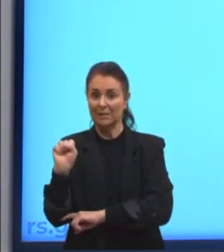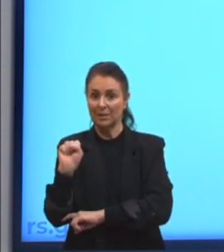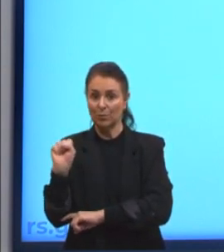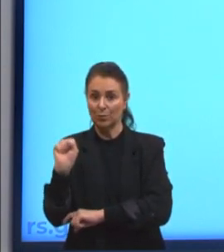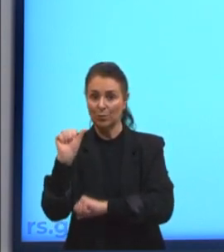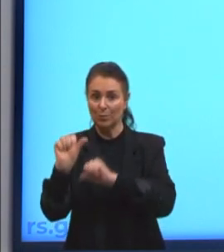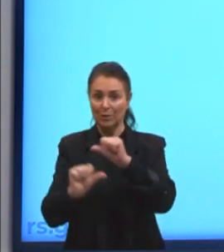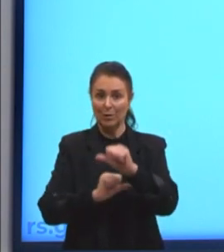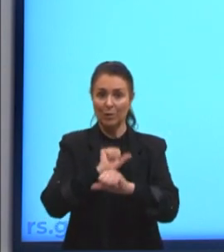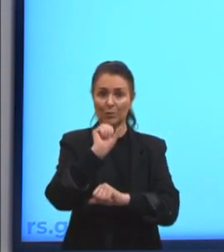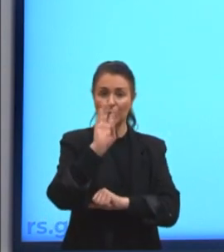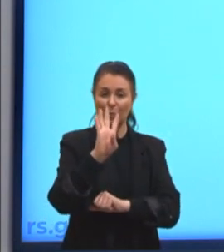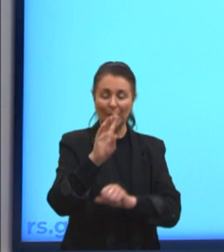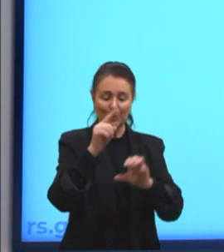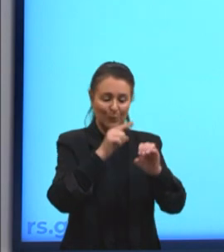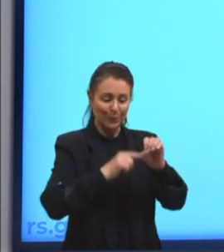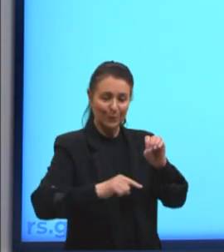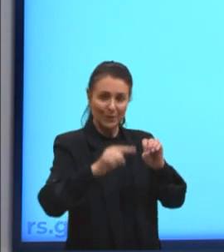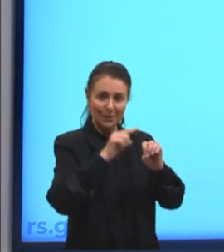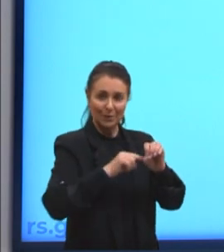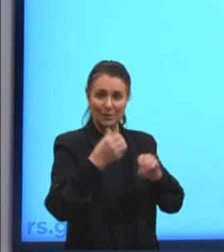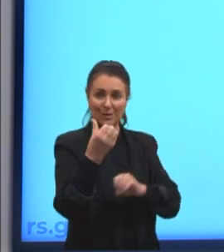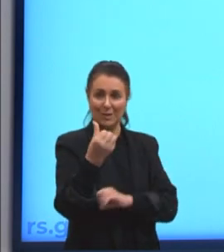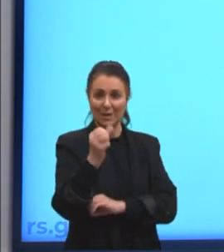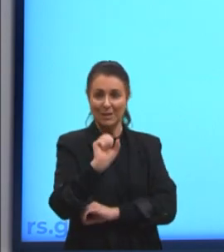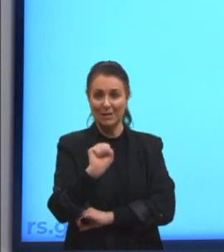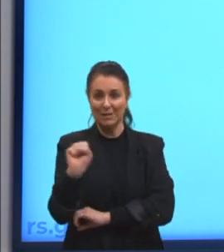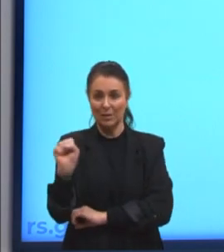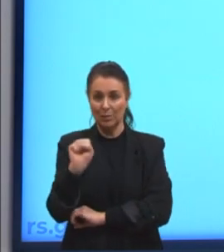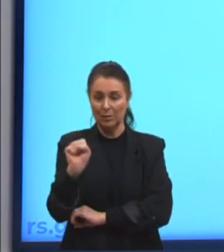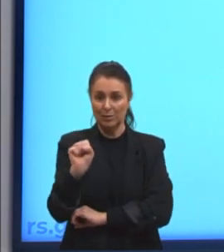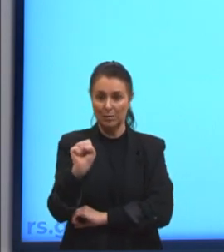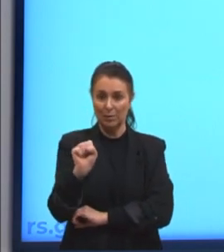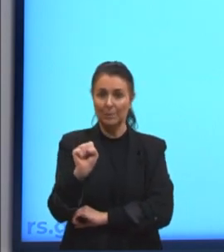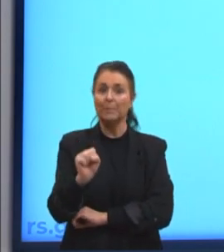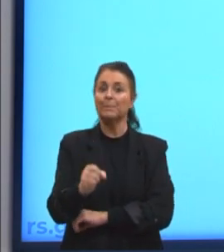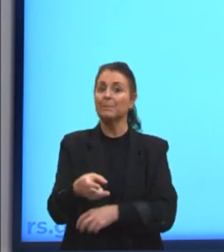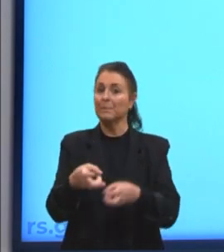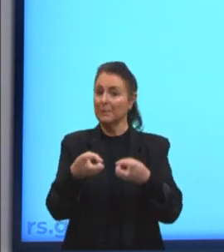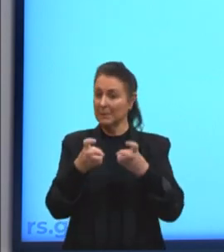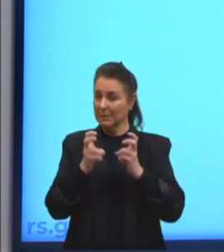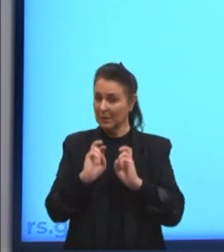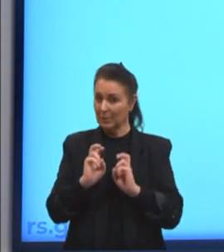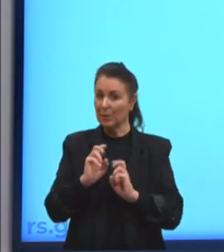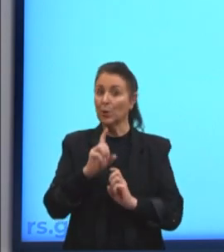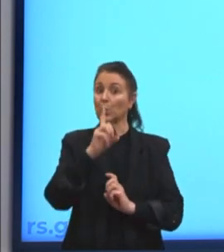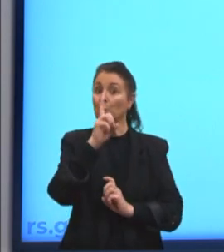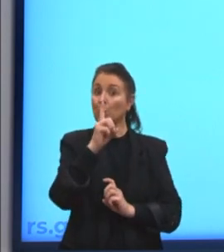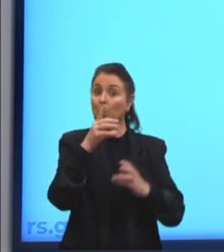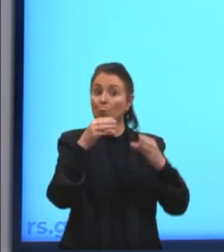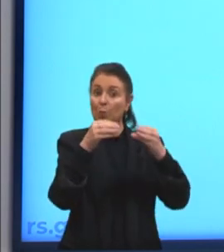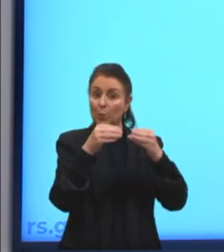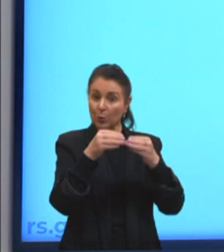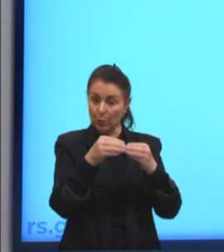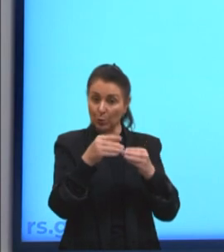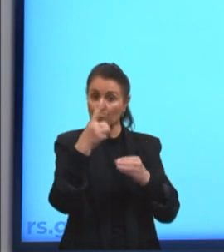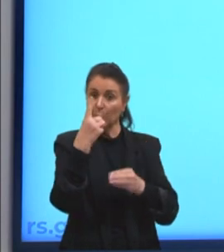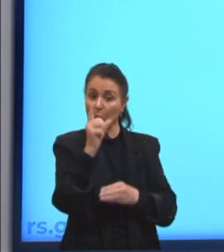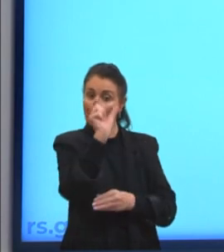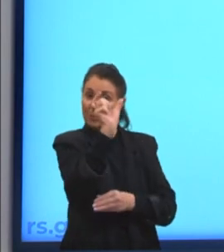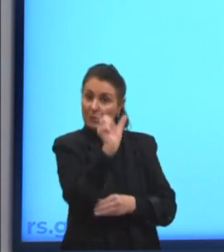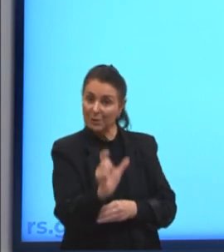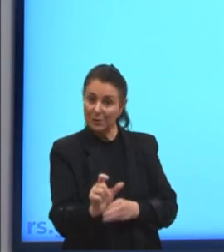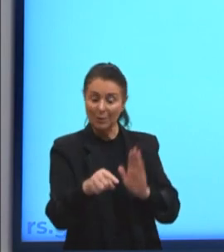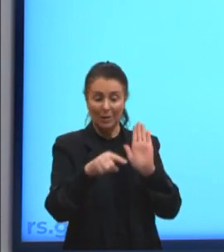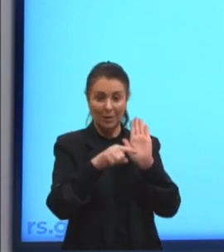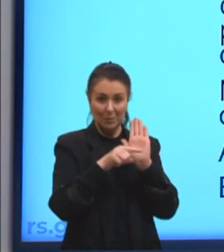a troca dos 4 pneus é de 6 segundos, né? Levando em consideração que um grupo está com uma pessoa a